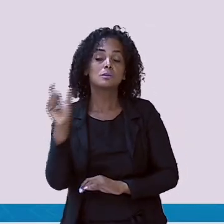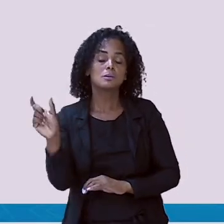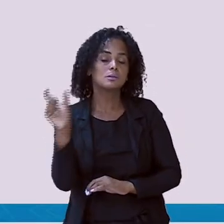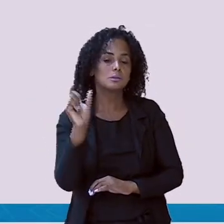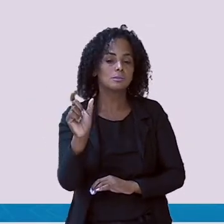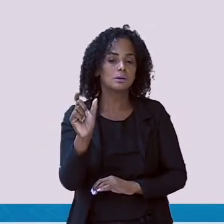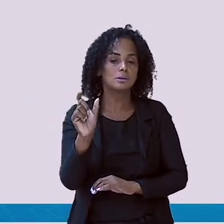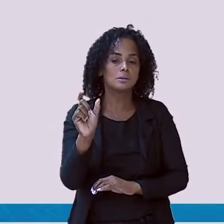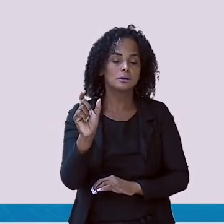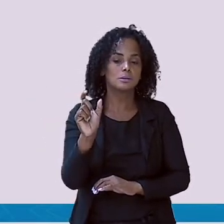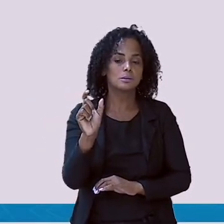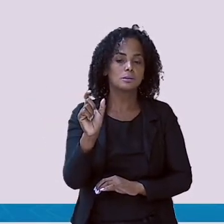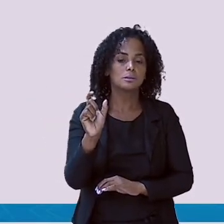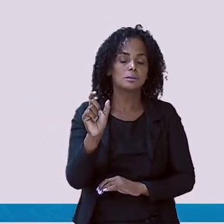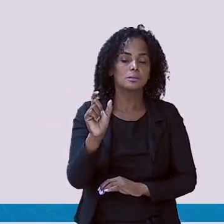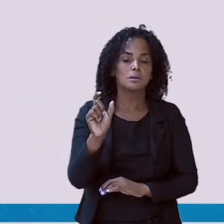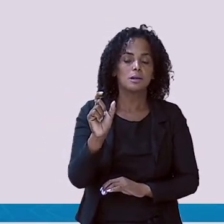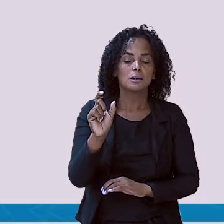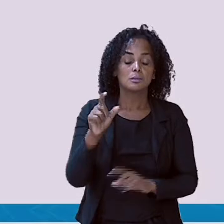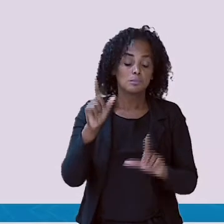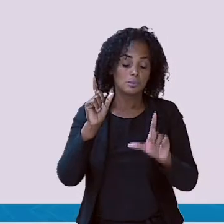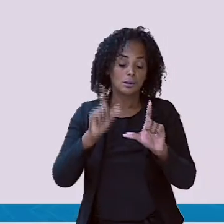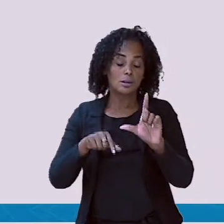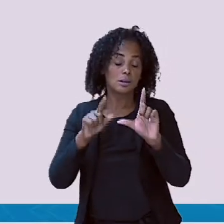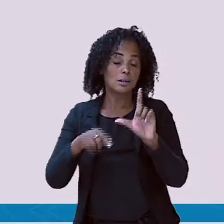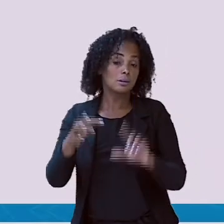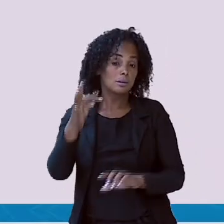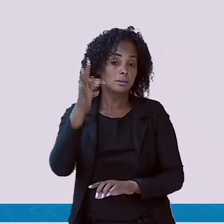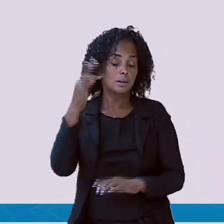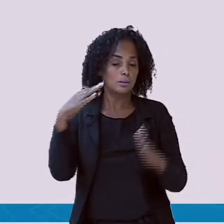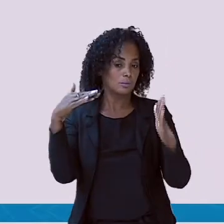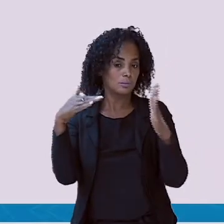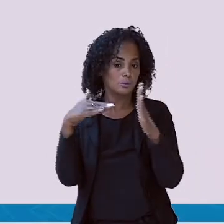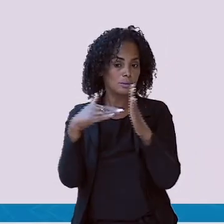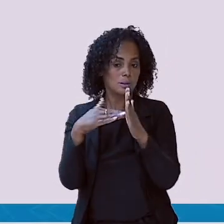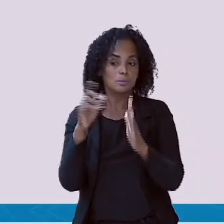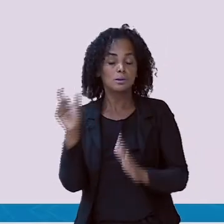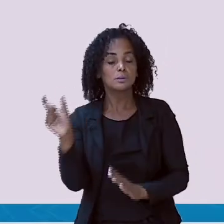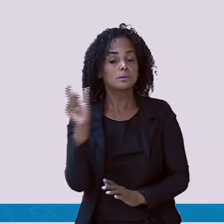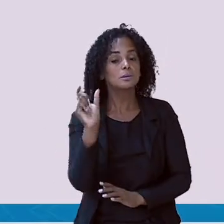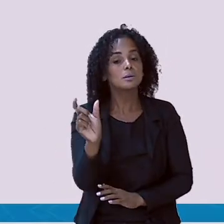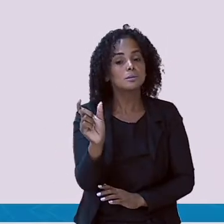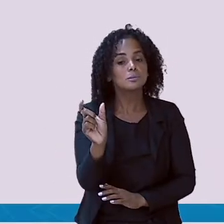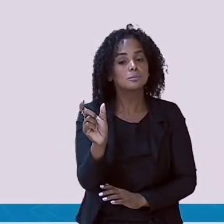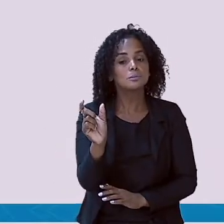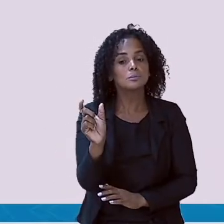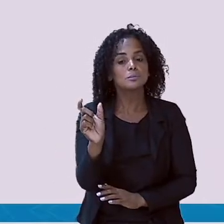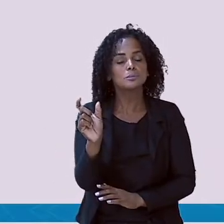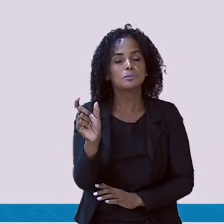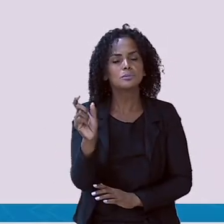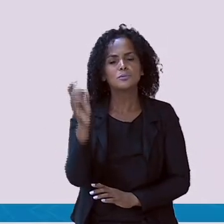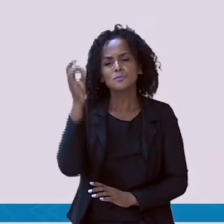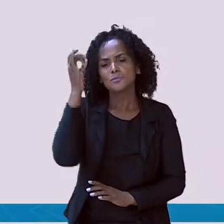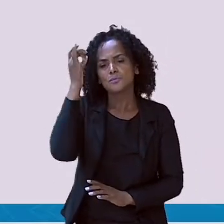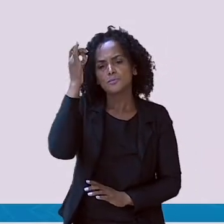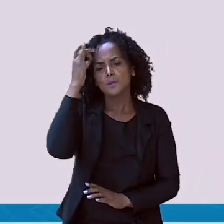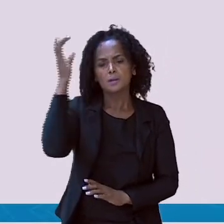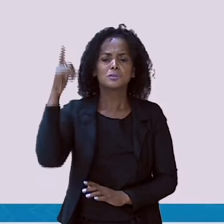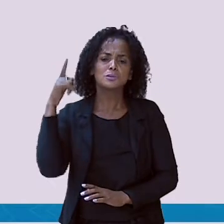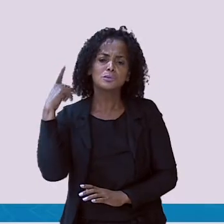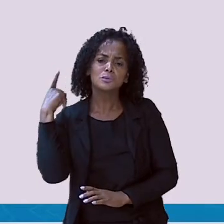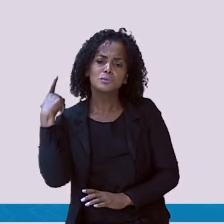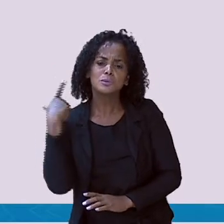e a letra T está na última sílaba. Viram só? Muito fácil, conseguimos.